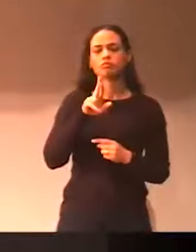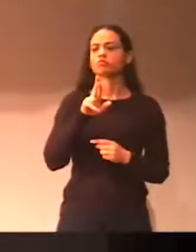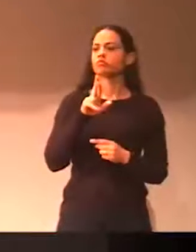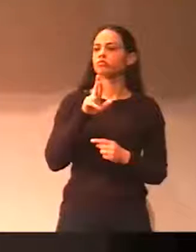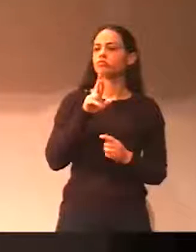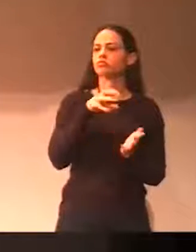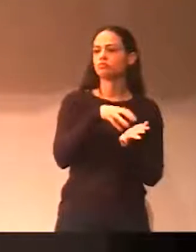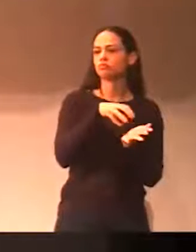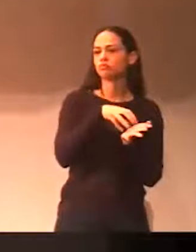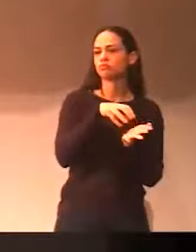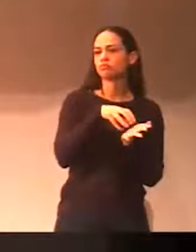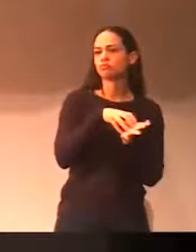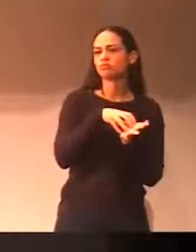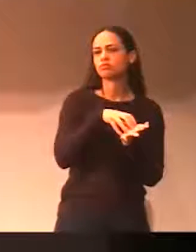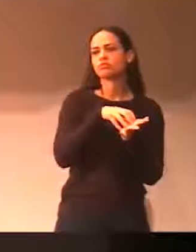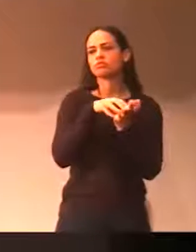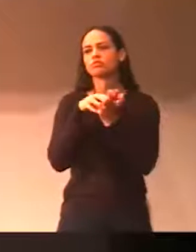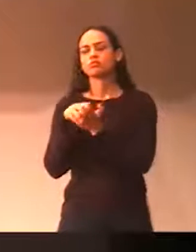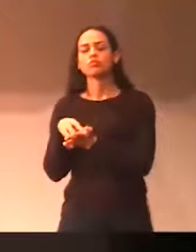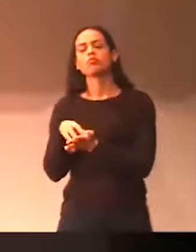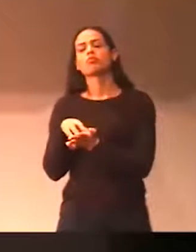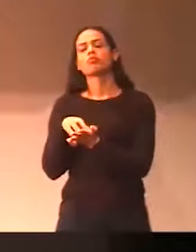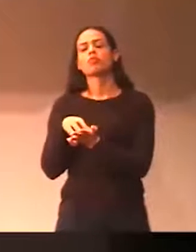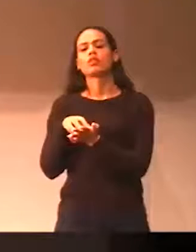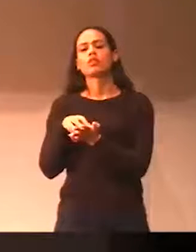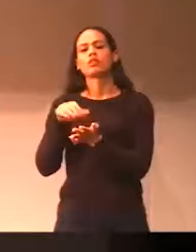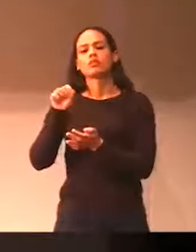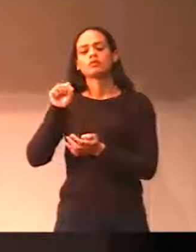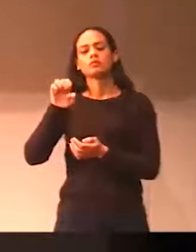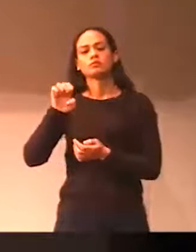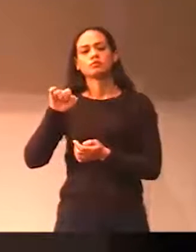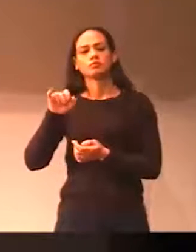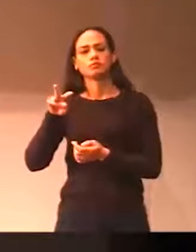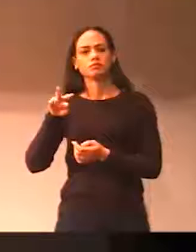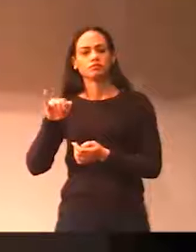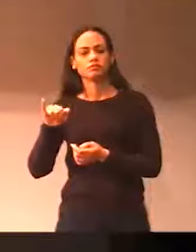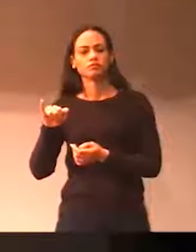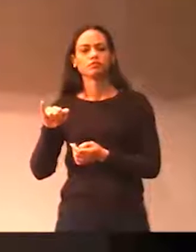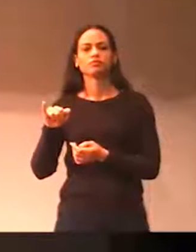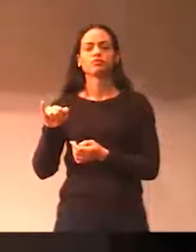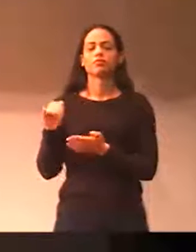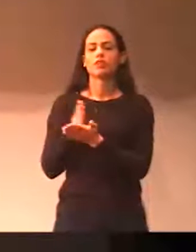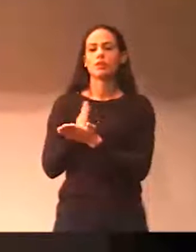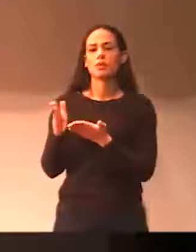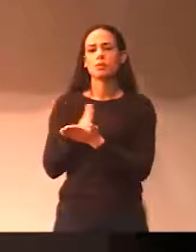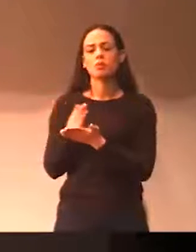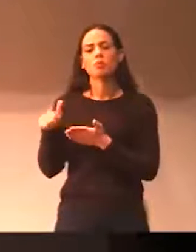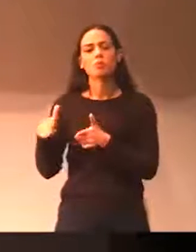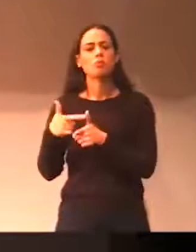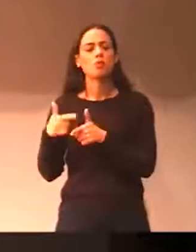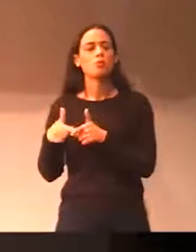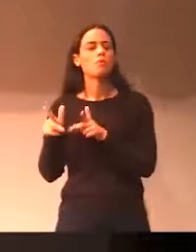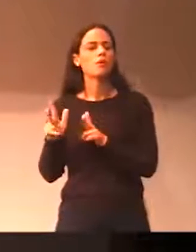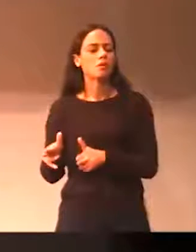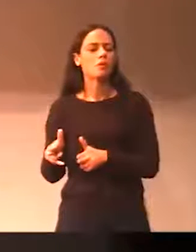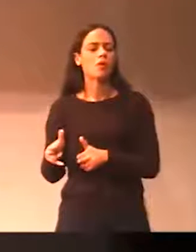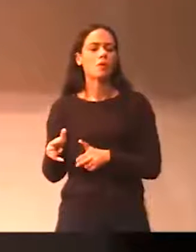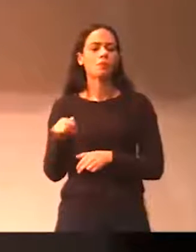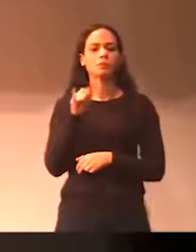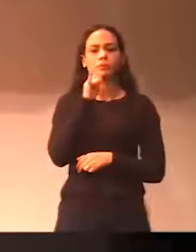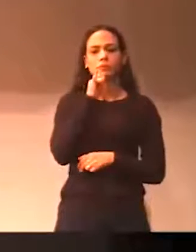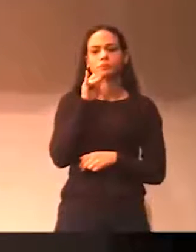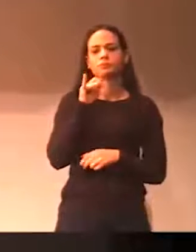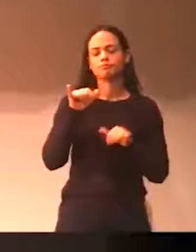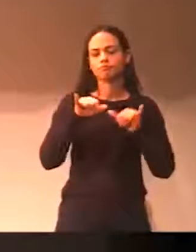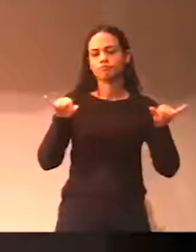com o SAVE, e algumas mães do SAVE vivem o mesmo drama. Então, só recordando a nossa preocupação. O Celano